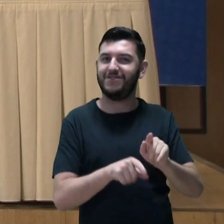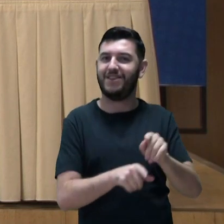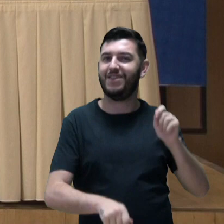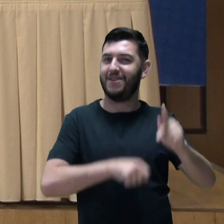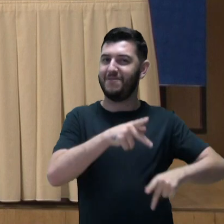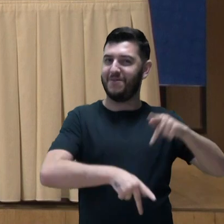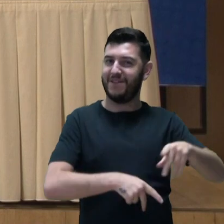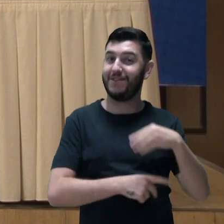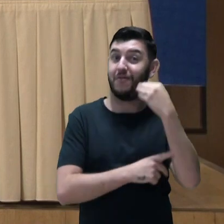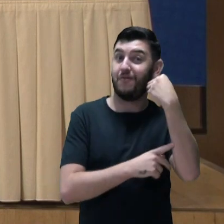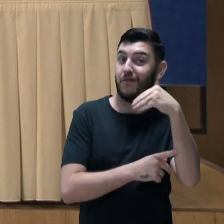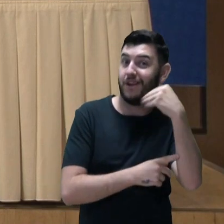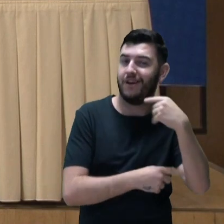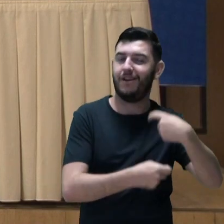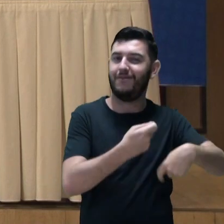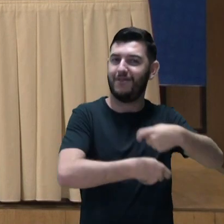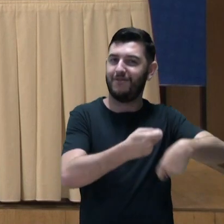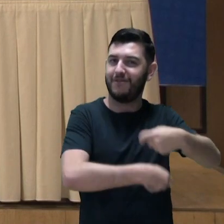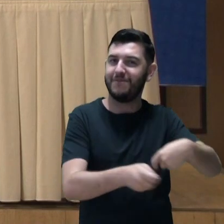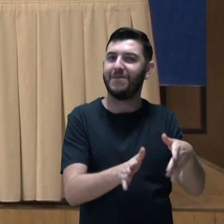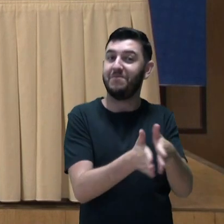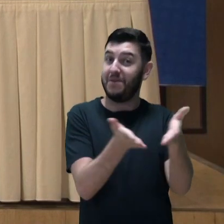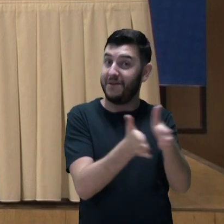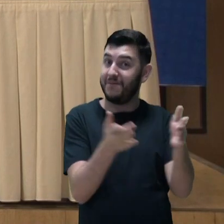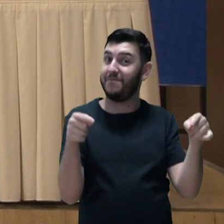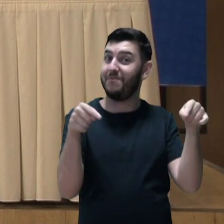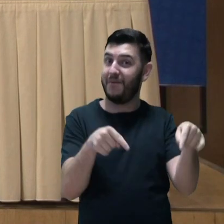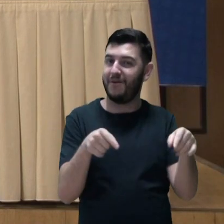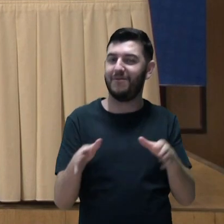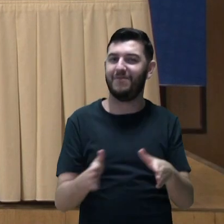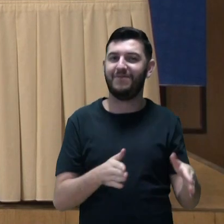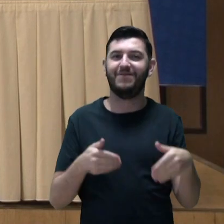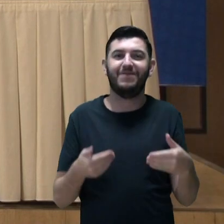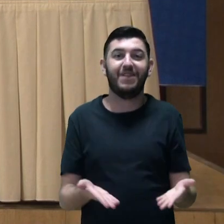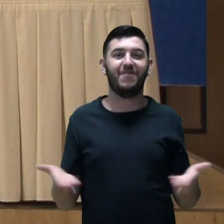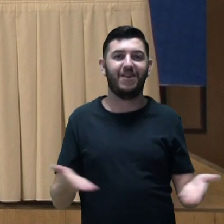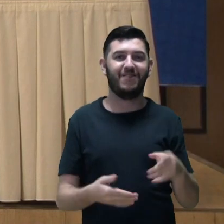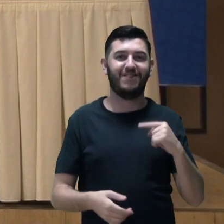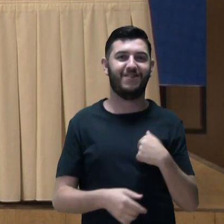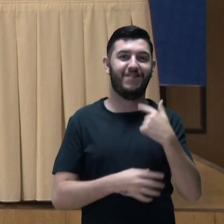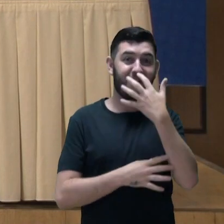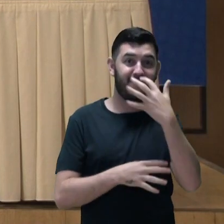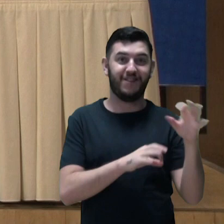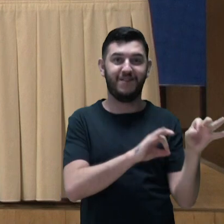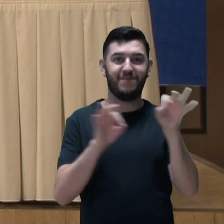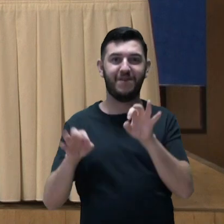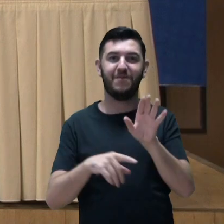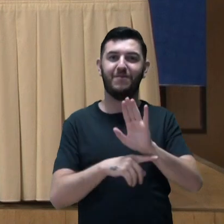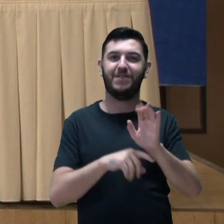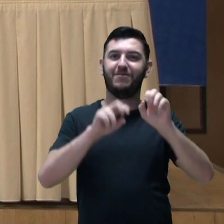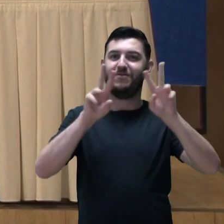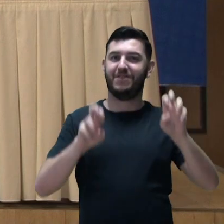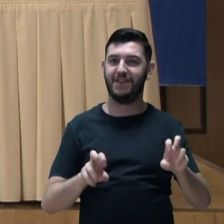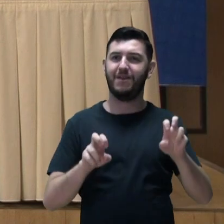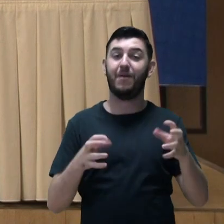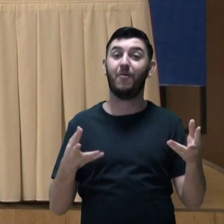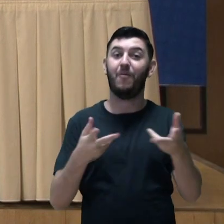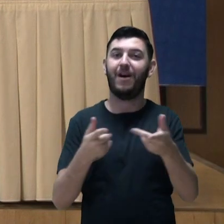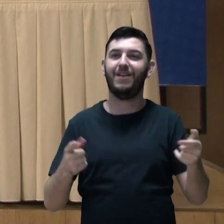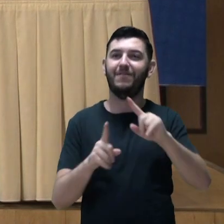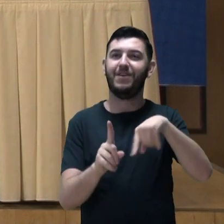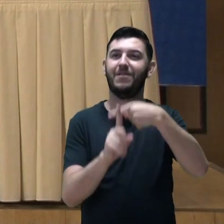vulnerável economicamente. Assistiremos agora o vídeo do programa Qualifica Mais Progredir.